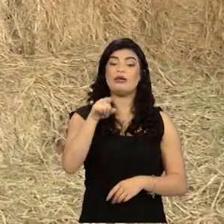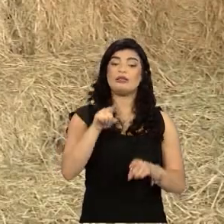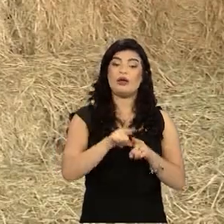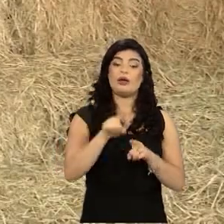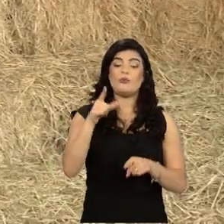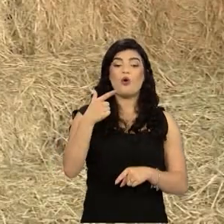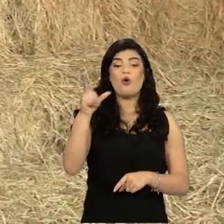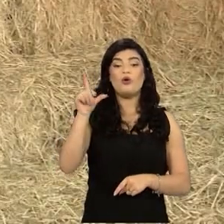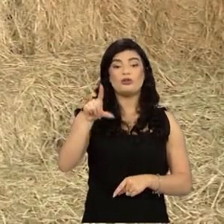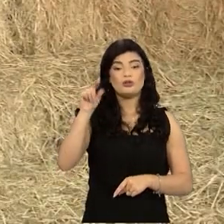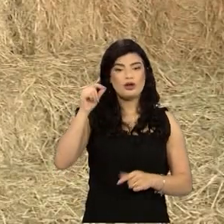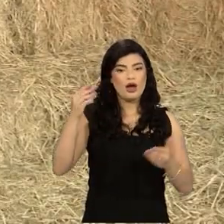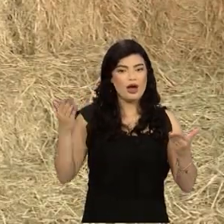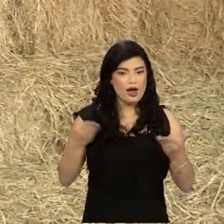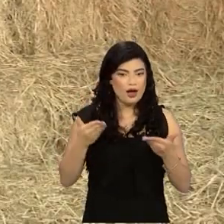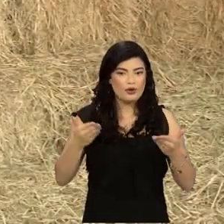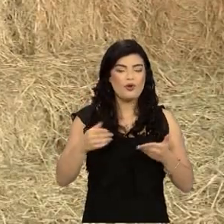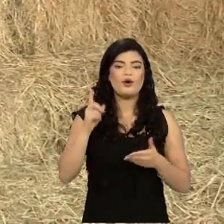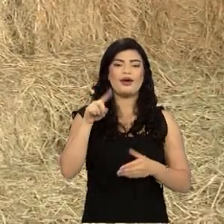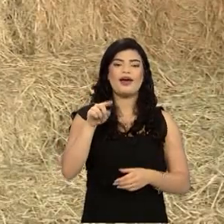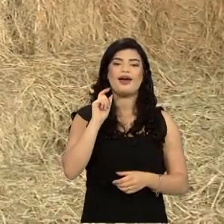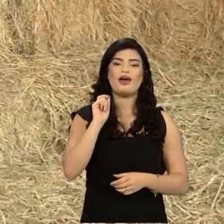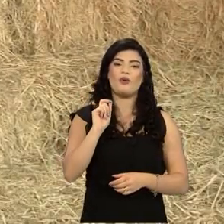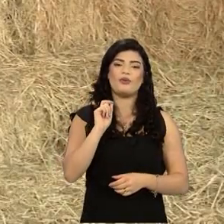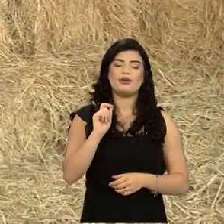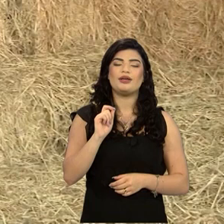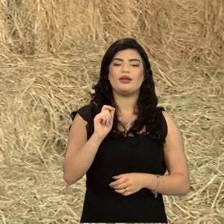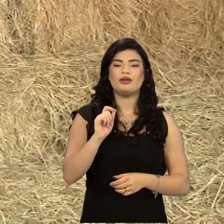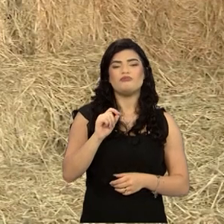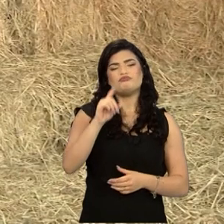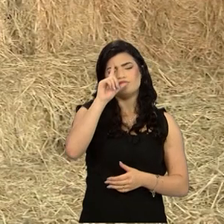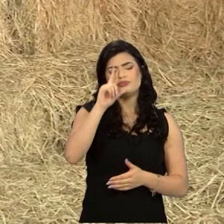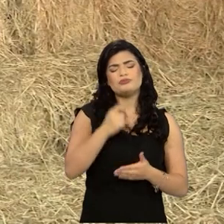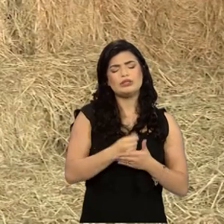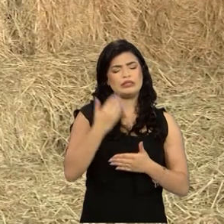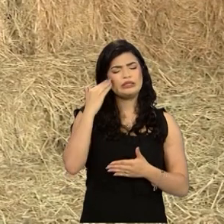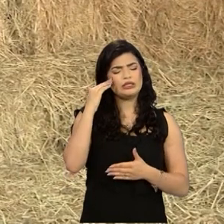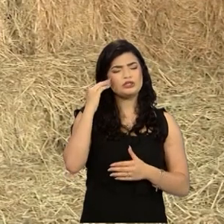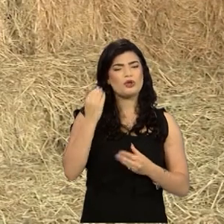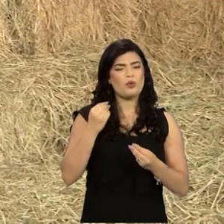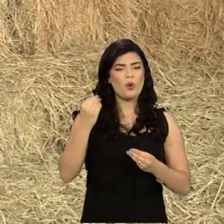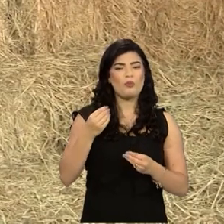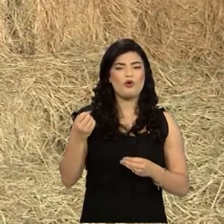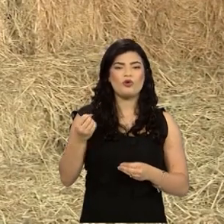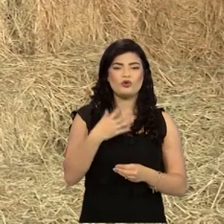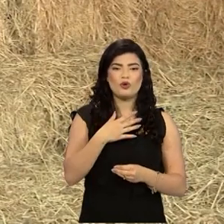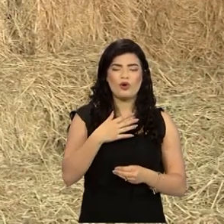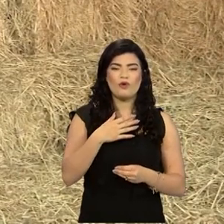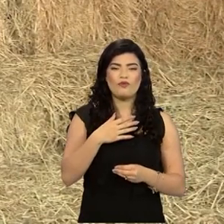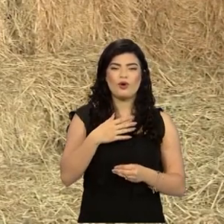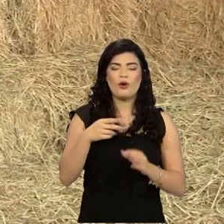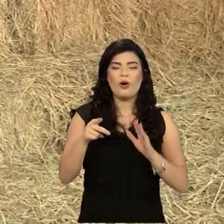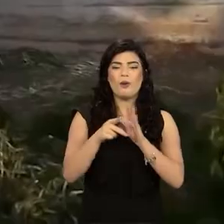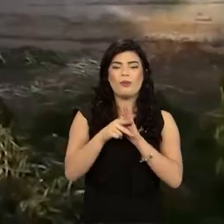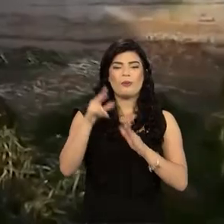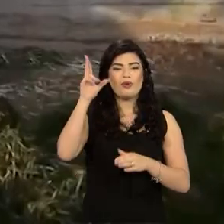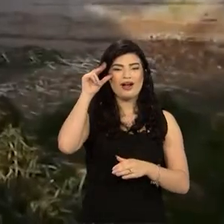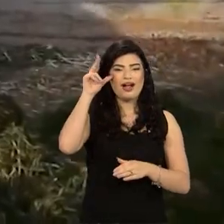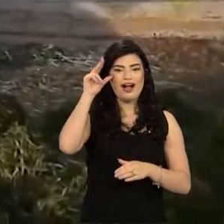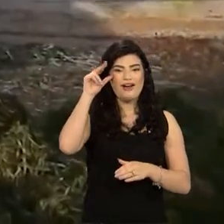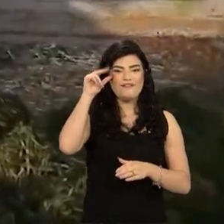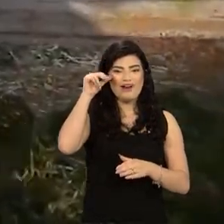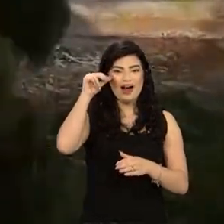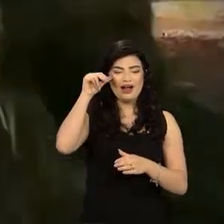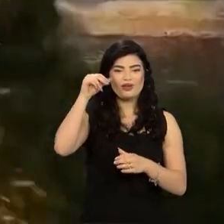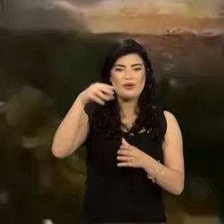opção também, agora, que nós estamos entendendo melhor como é que funciona, é o uso da silagem nos cavalos. O